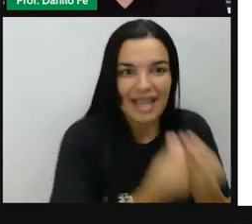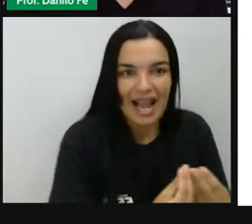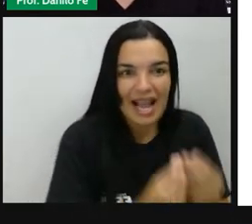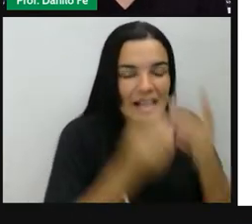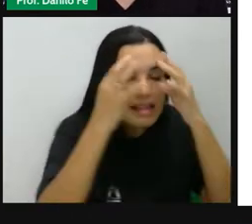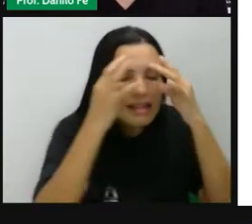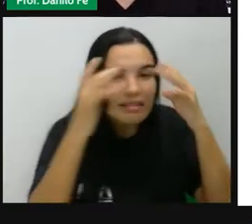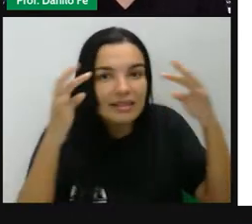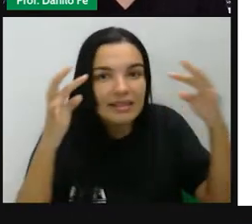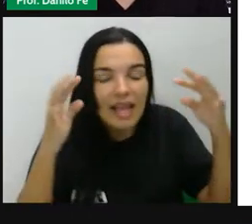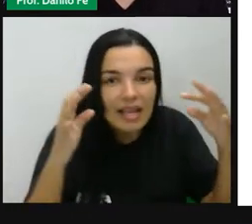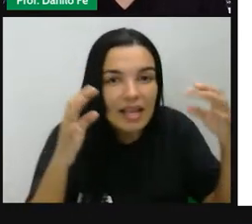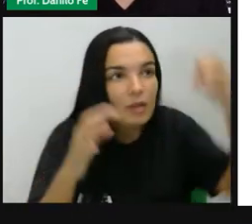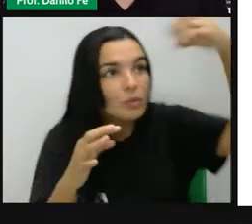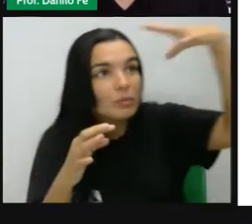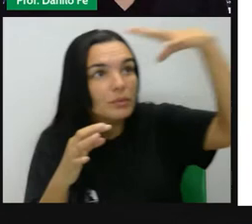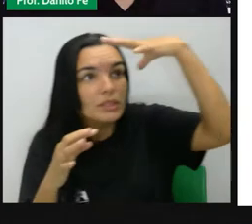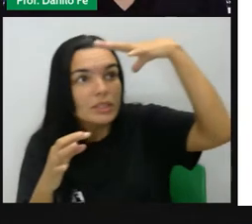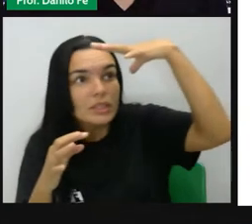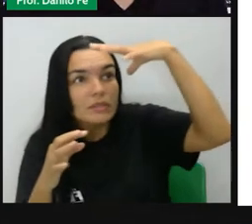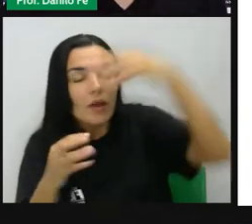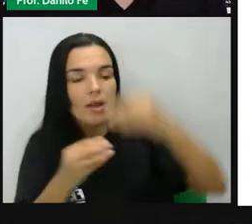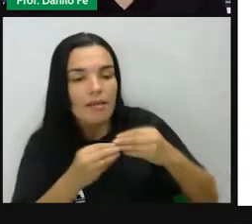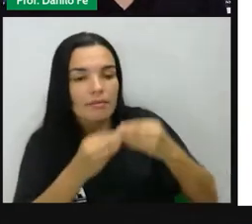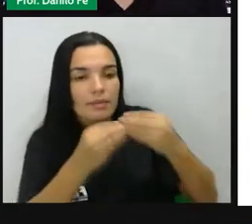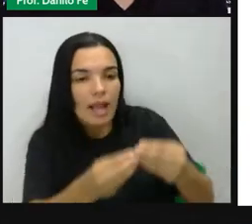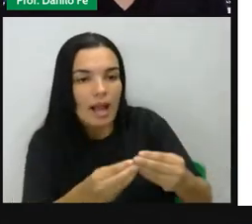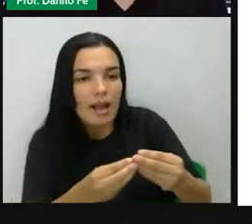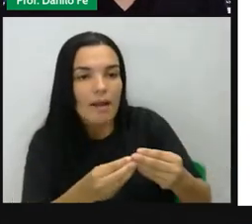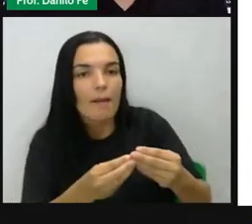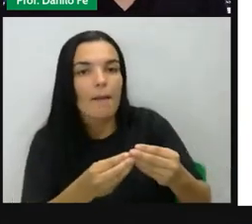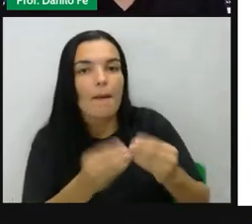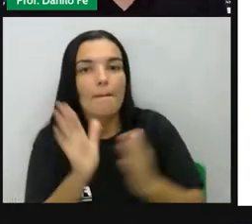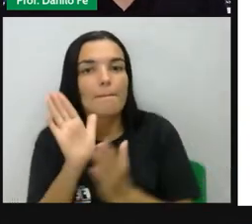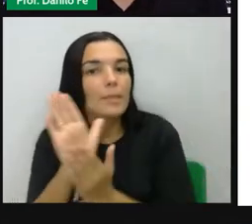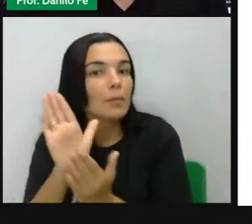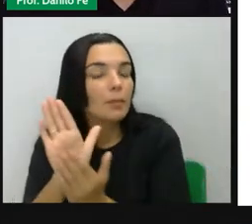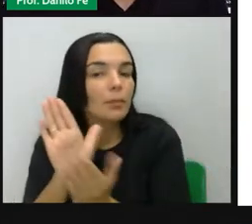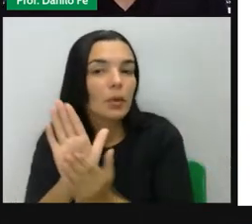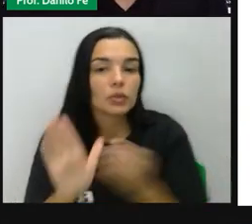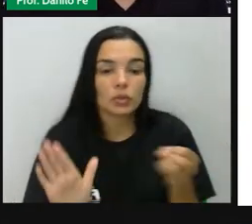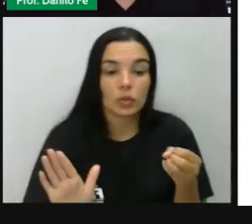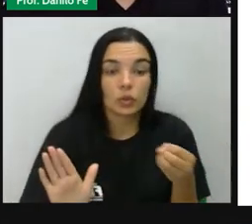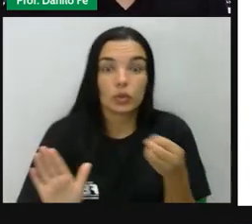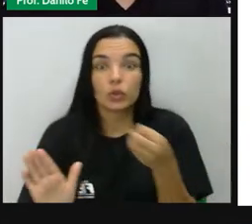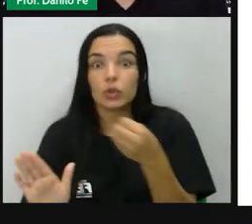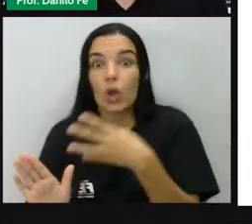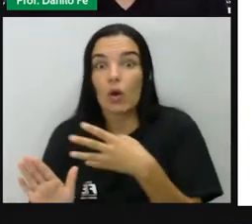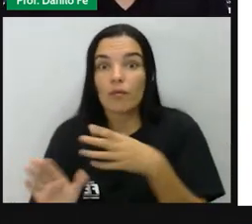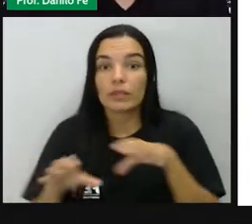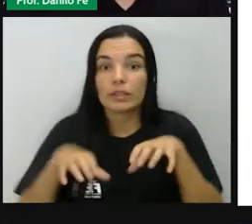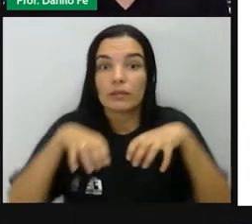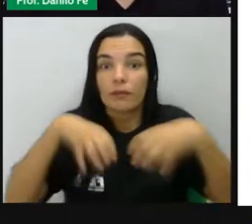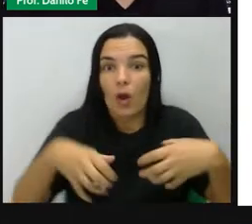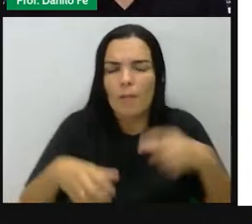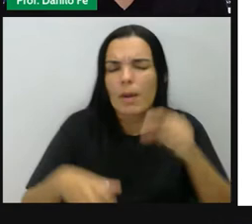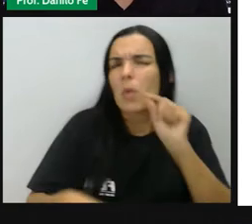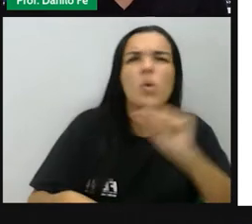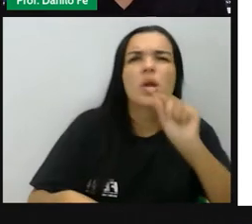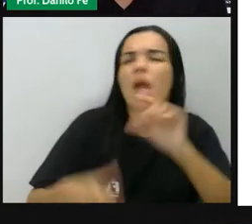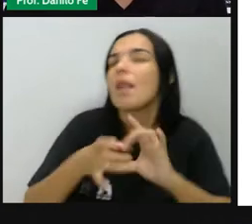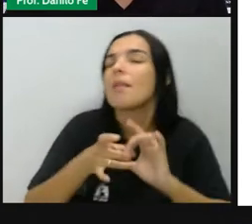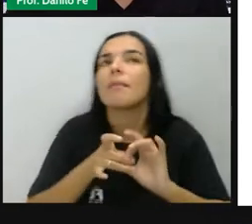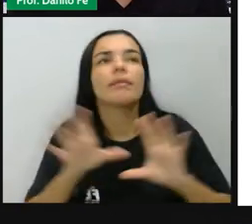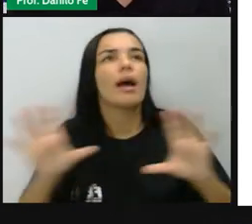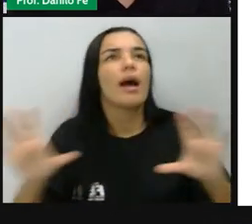pensar cidadania, vão propor formas novas de pensar o que era liberdade, o que era direito de